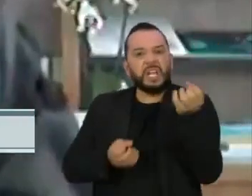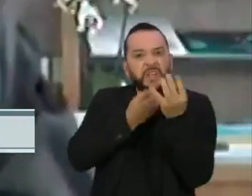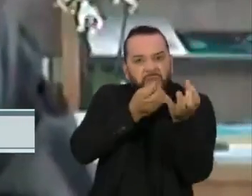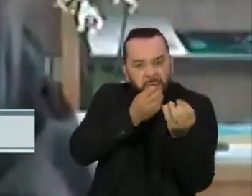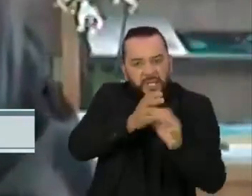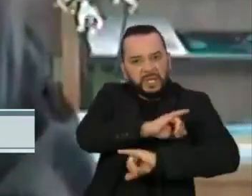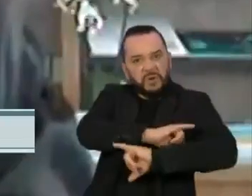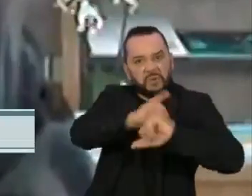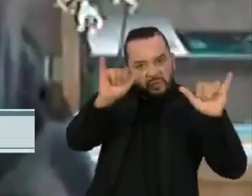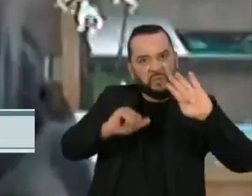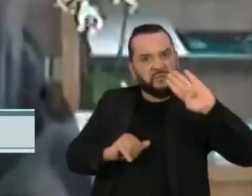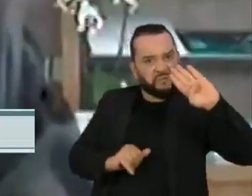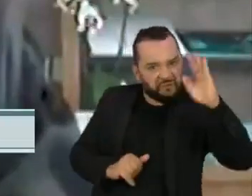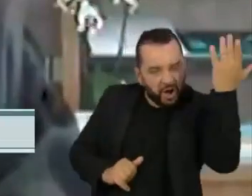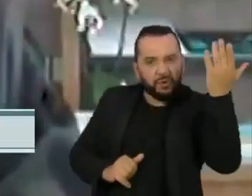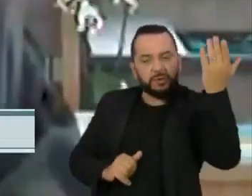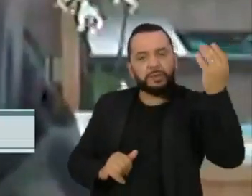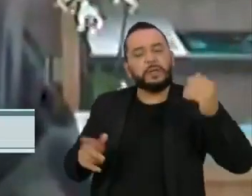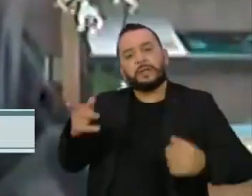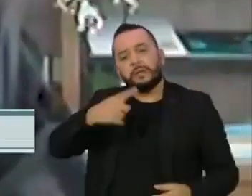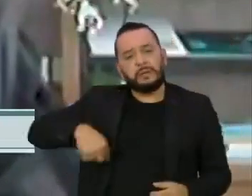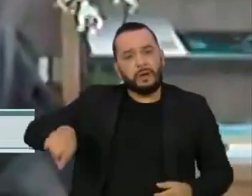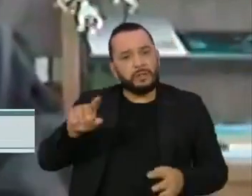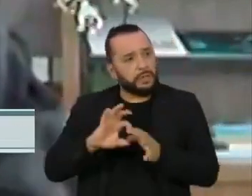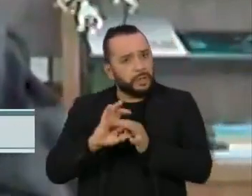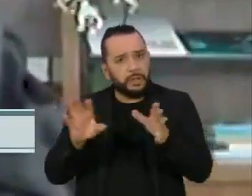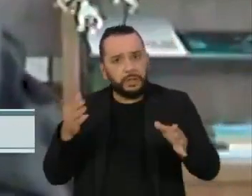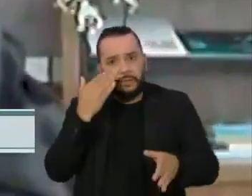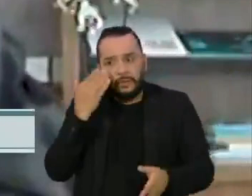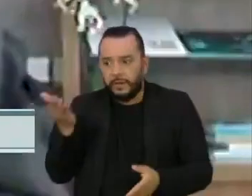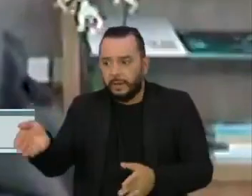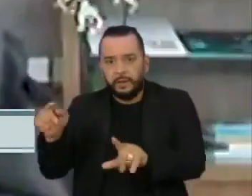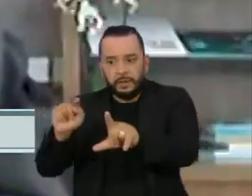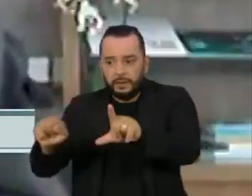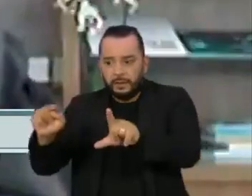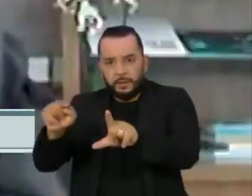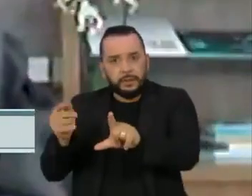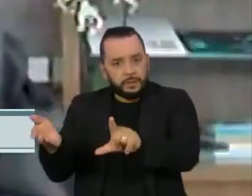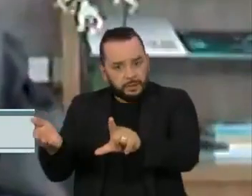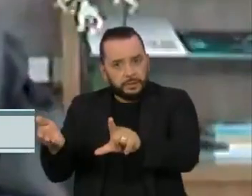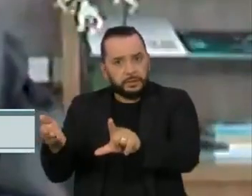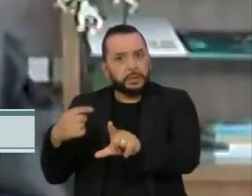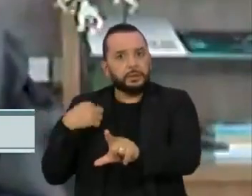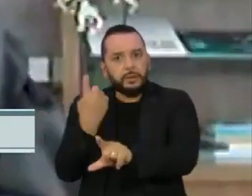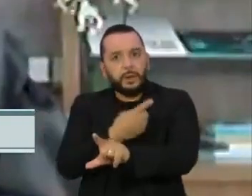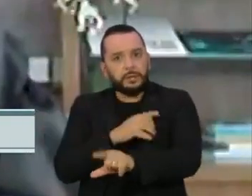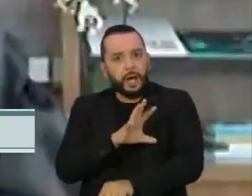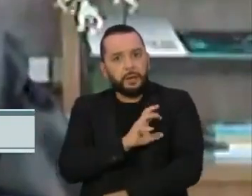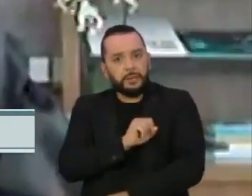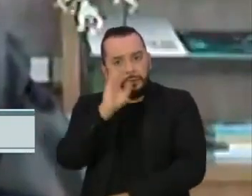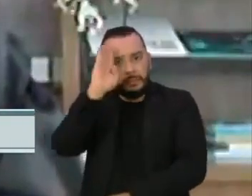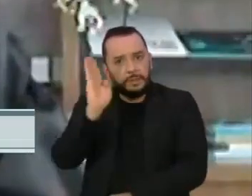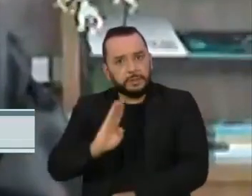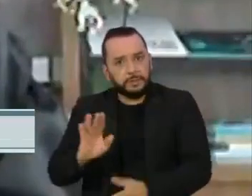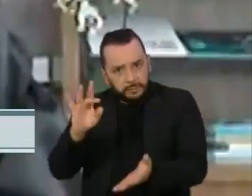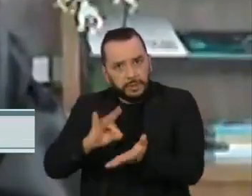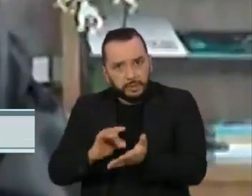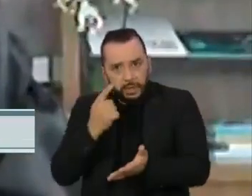e os ataques descontrolados com amor ao Brasil, verdade,